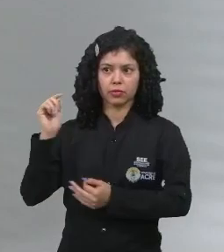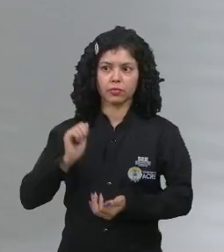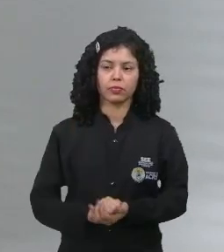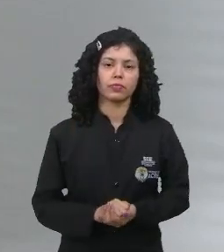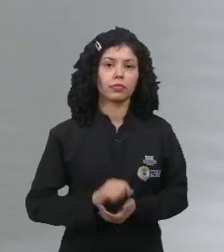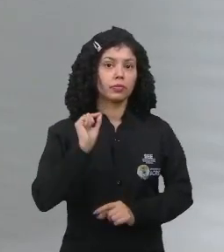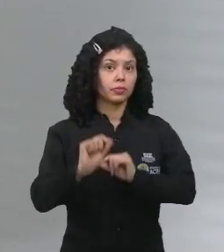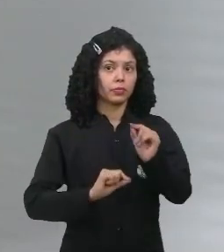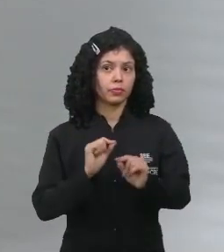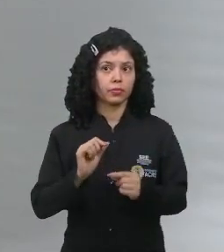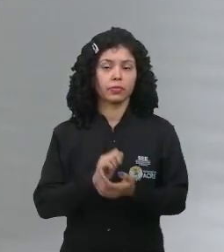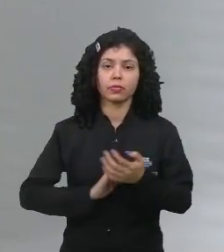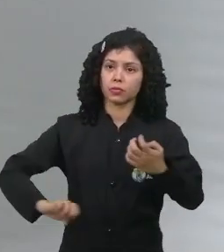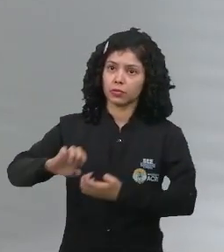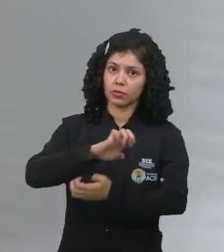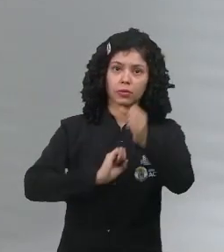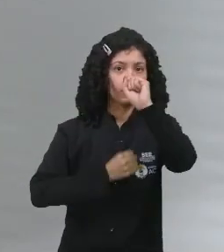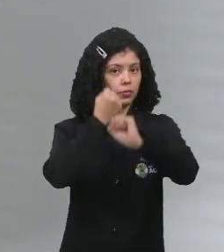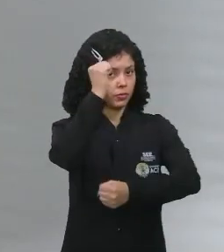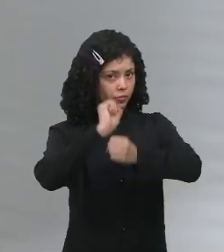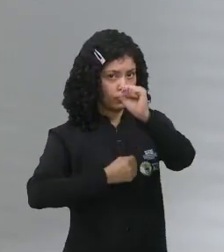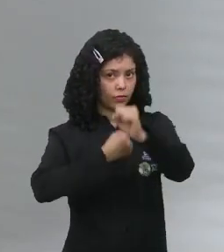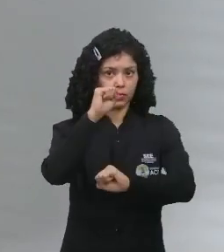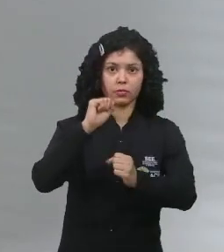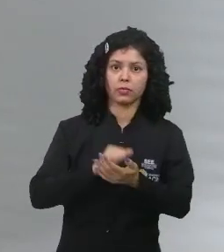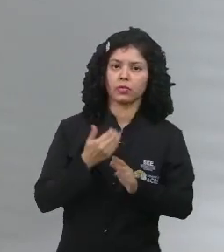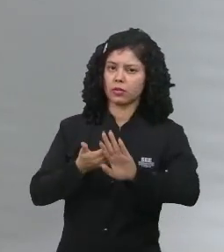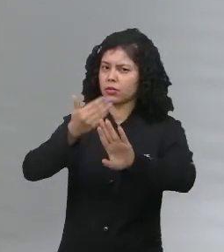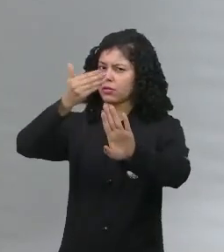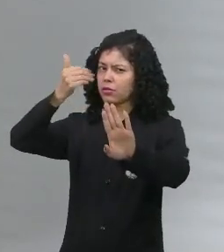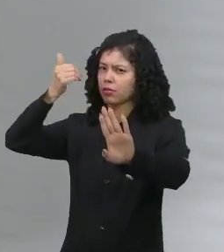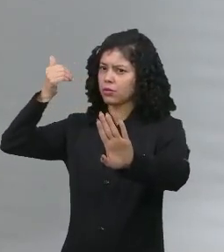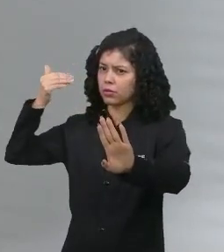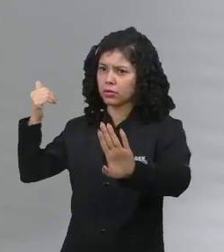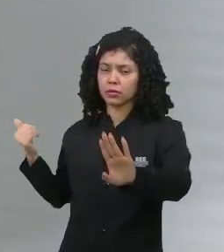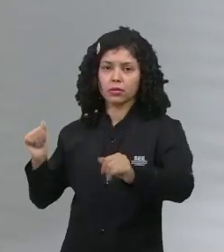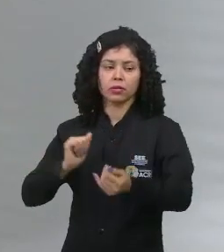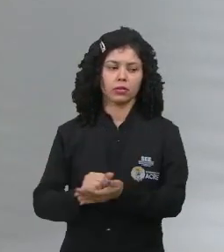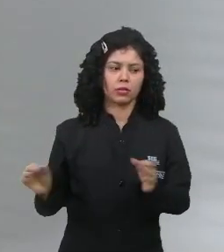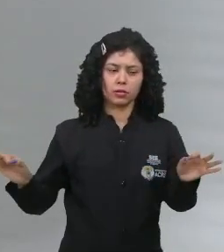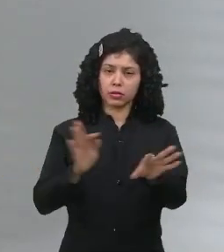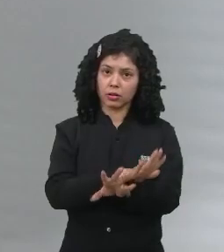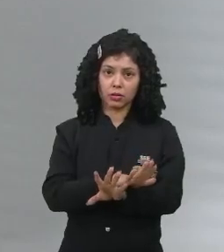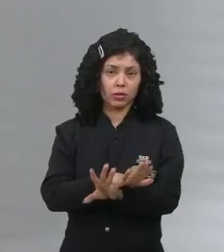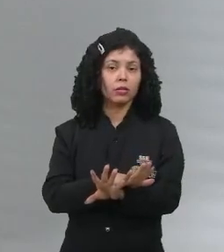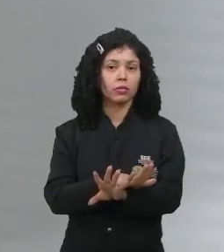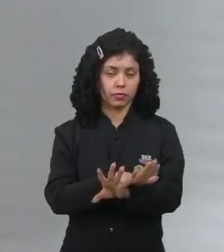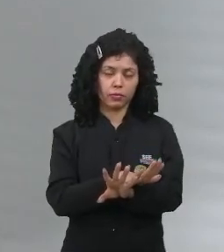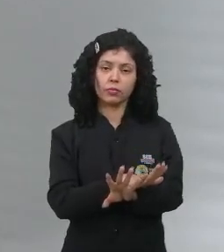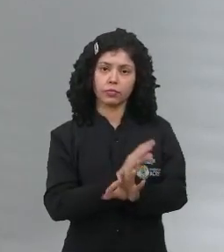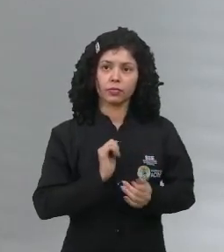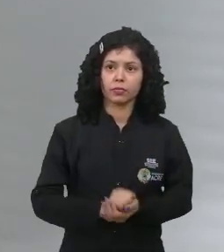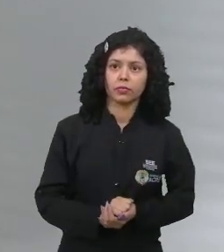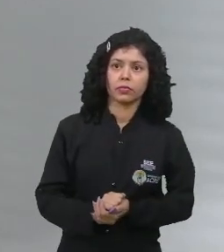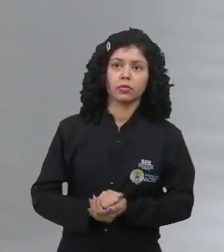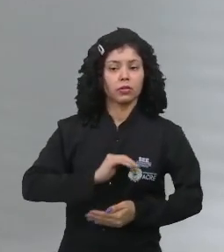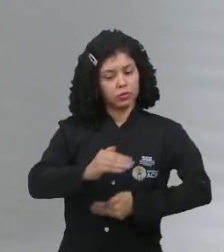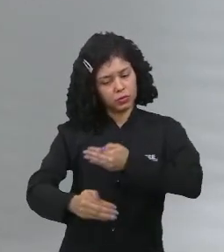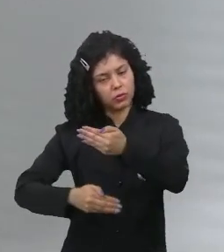que é a revolução industrial lá do passado, que acabou culminando no